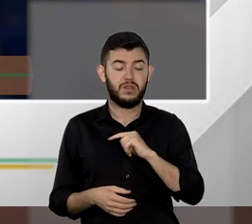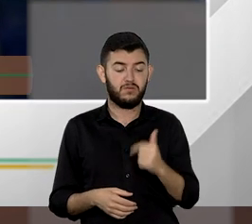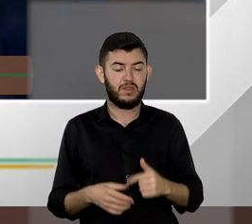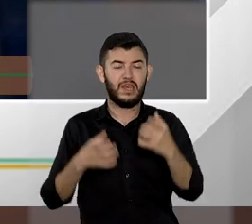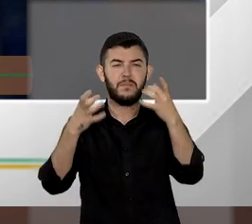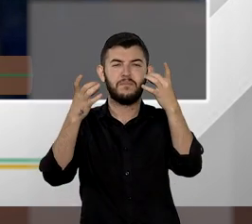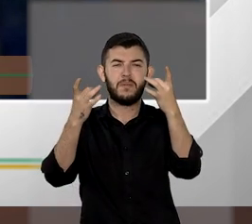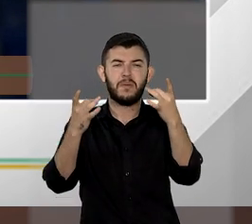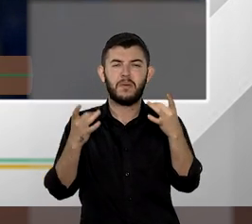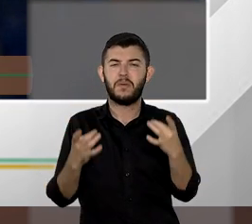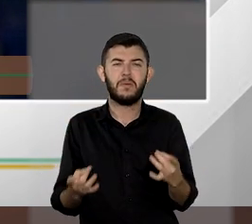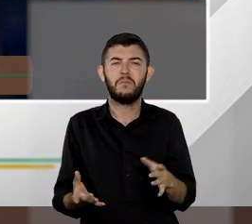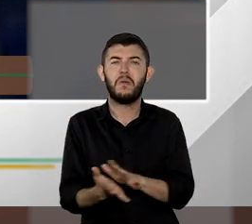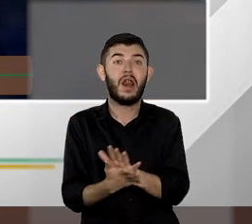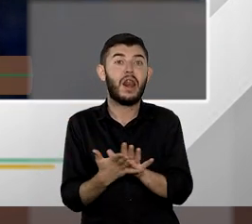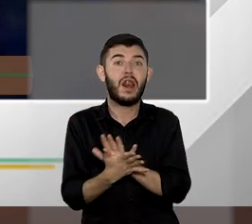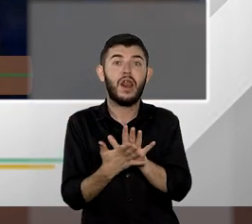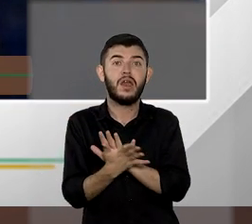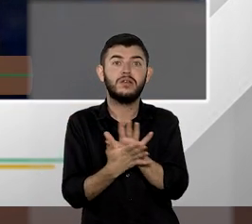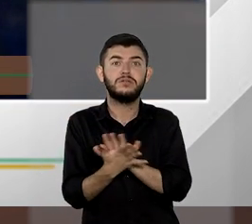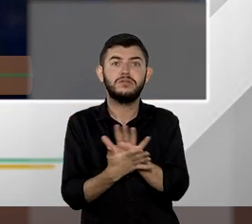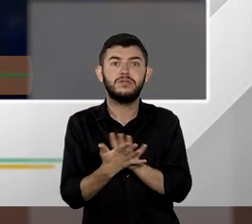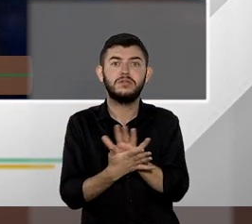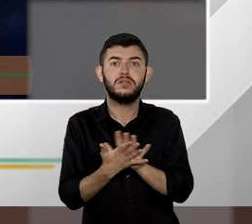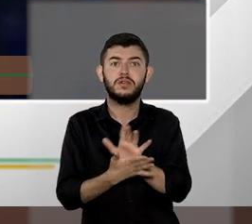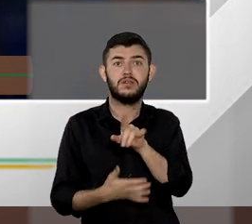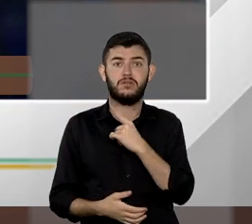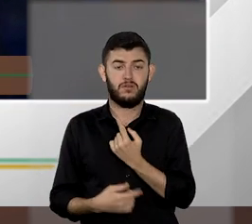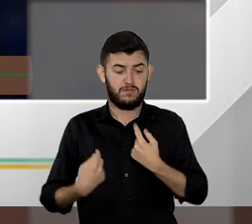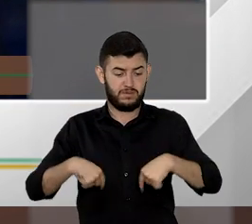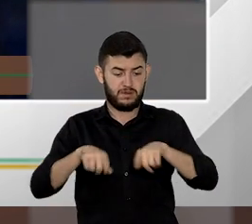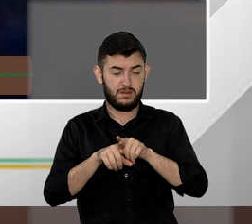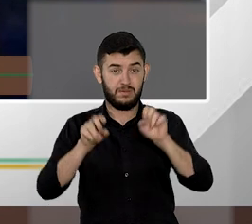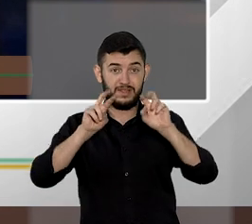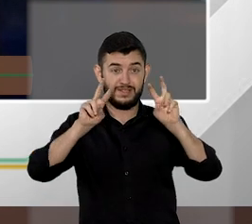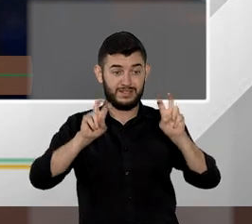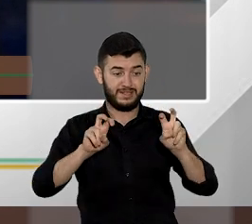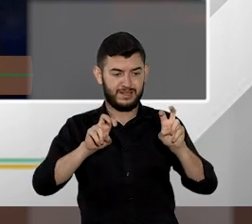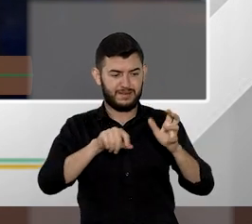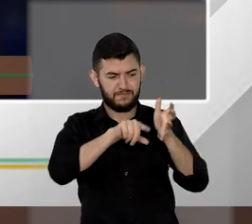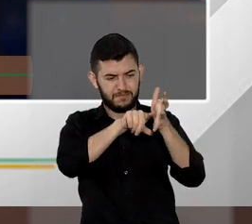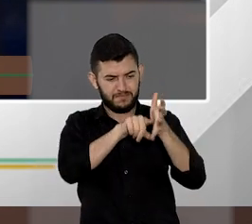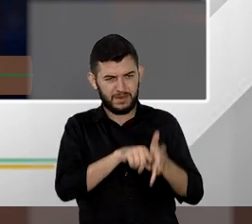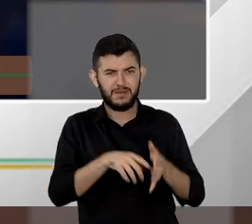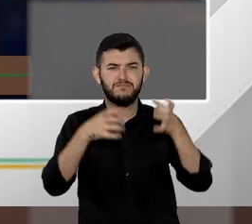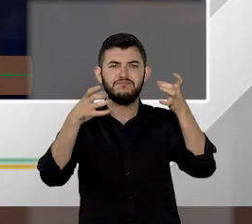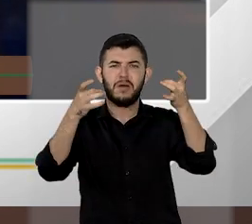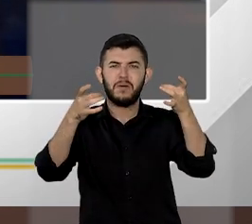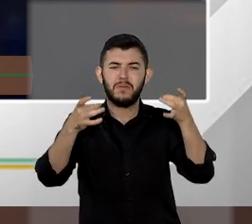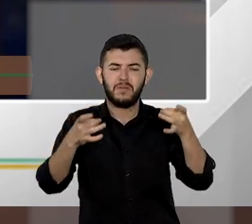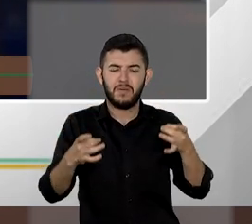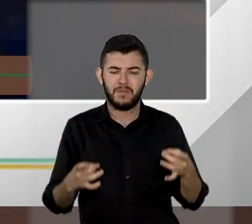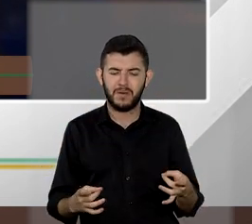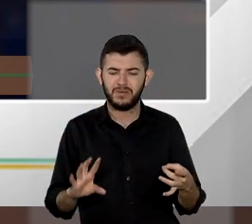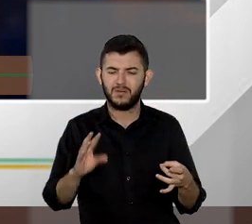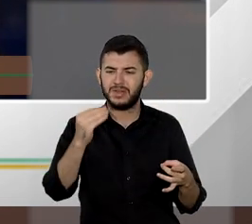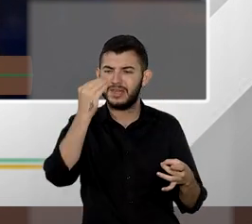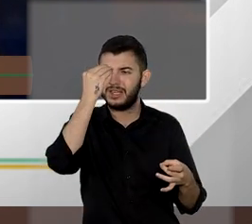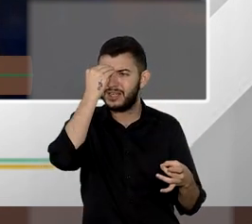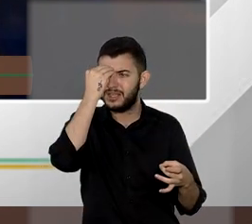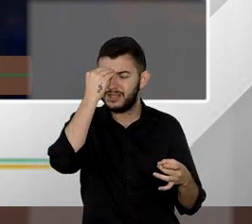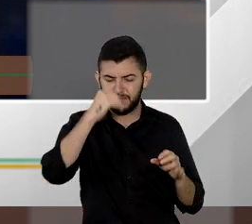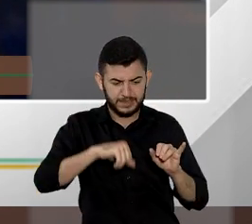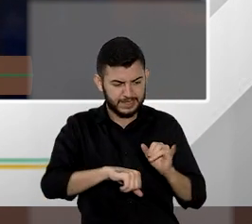aprofundamento e nós temos que fazer nós temos que mergulhar nesses temas para buscar uma interpretação uma